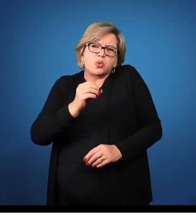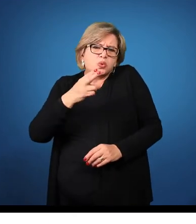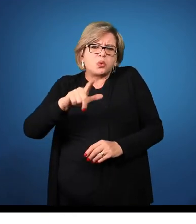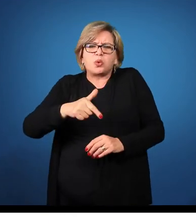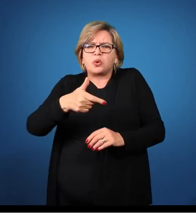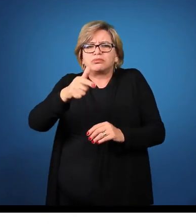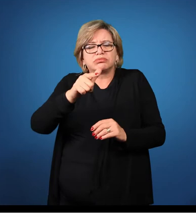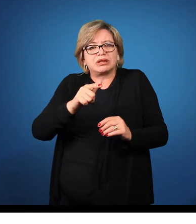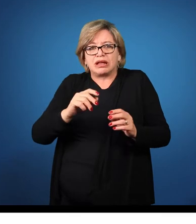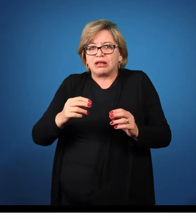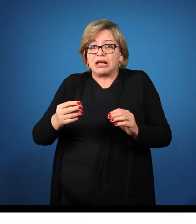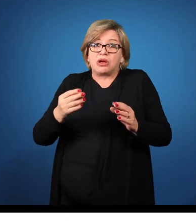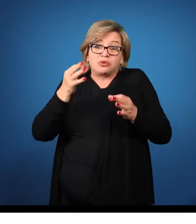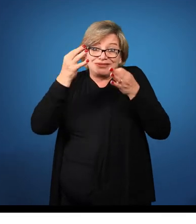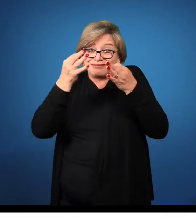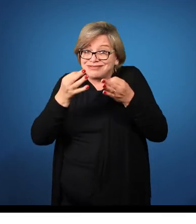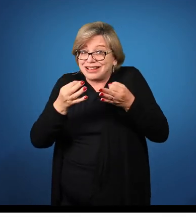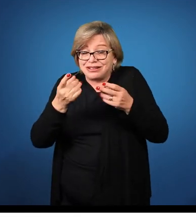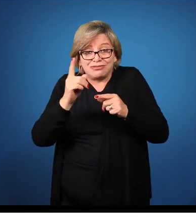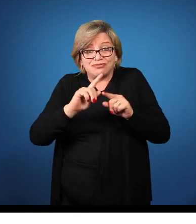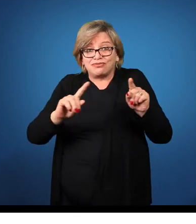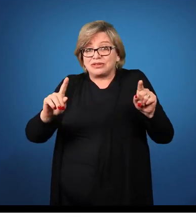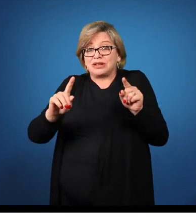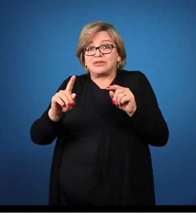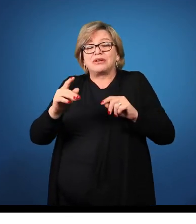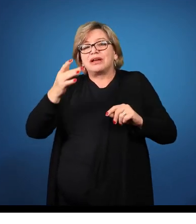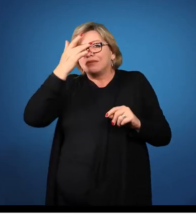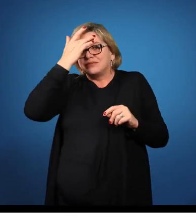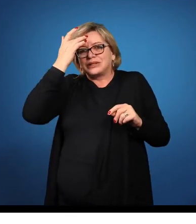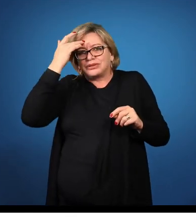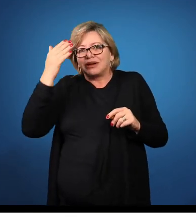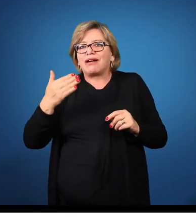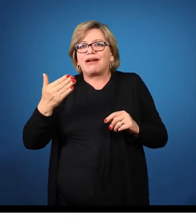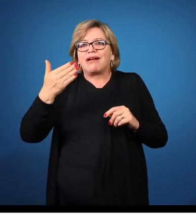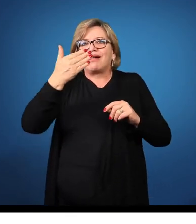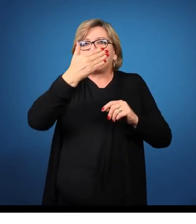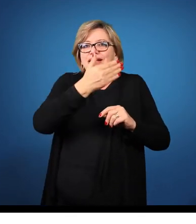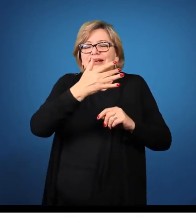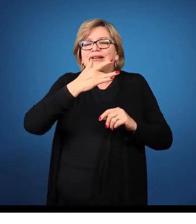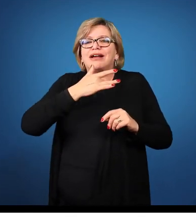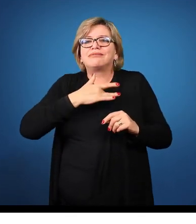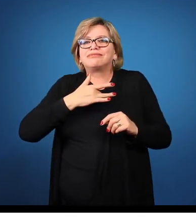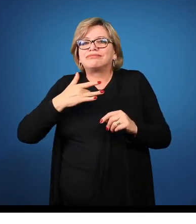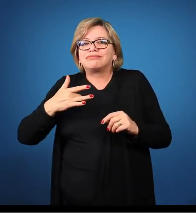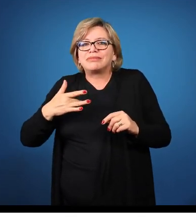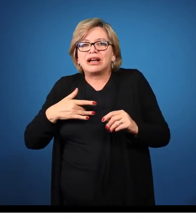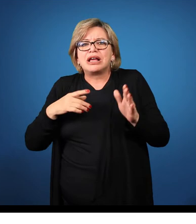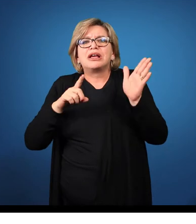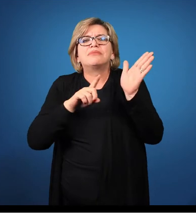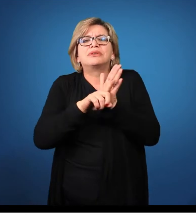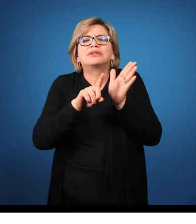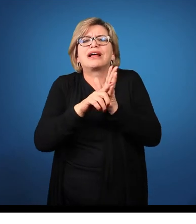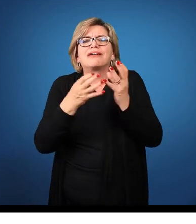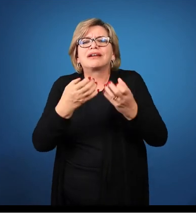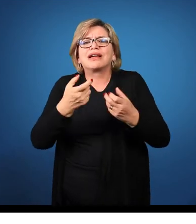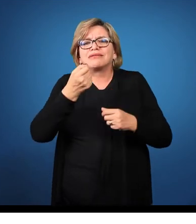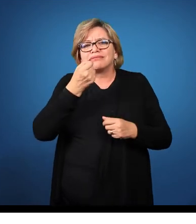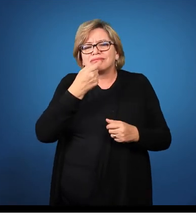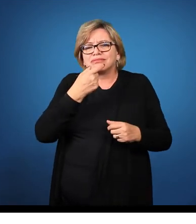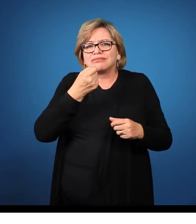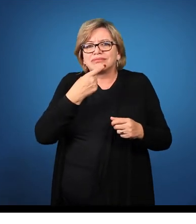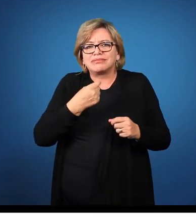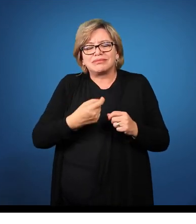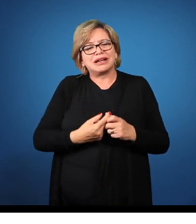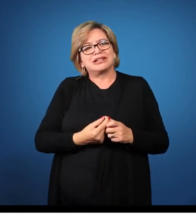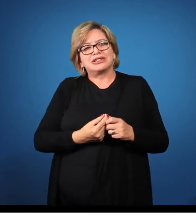O correto não seria o usuário chegar lá na unidade de saúde, perguntar, eu quero um determinado